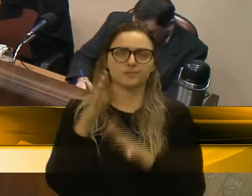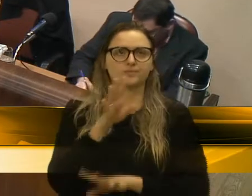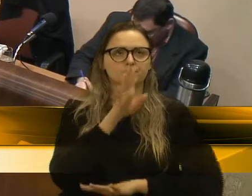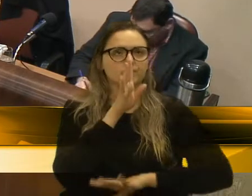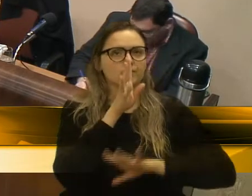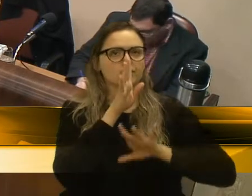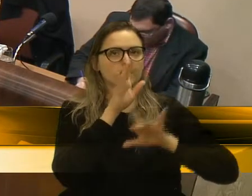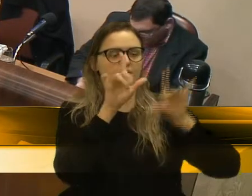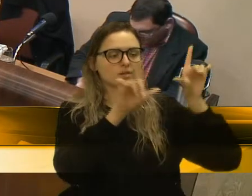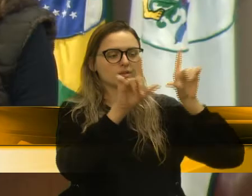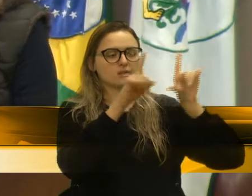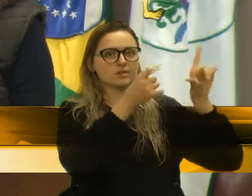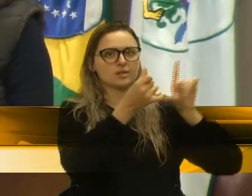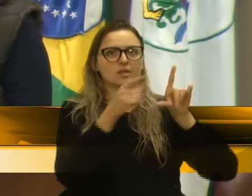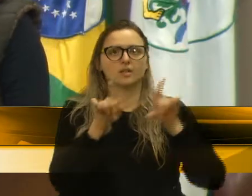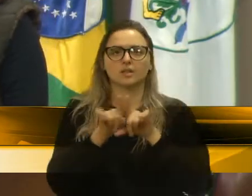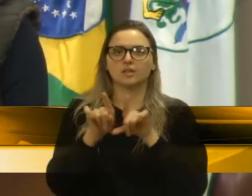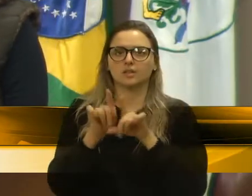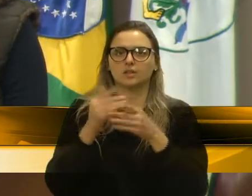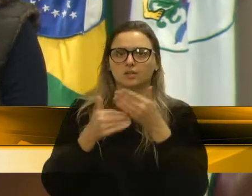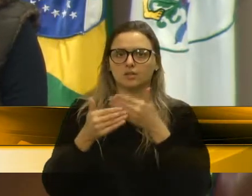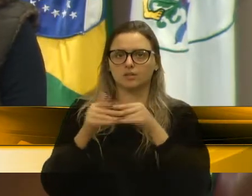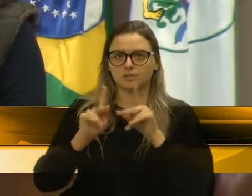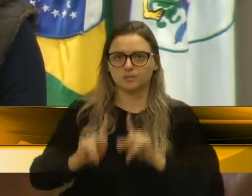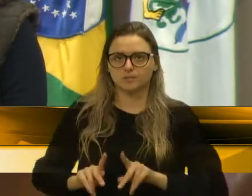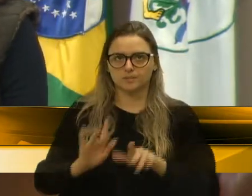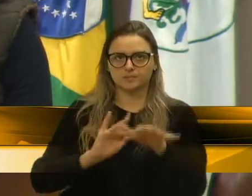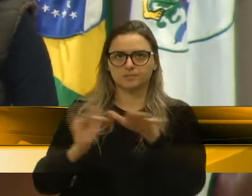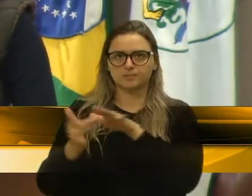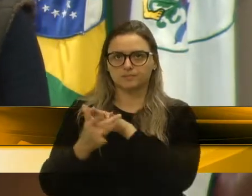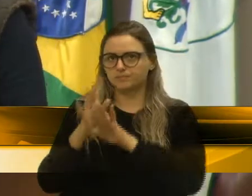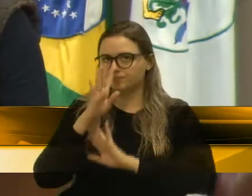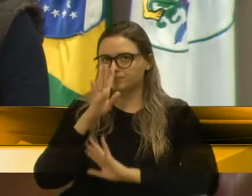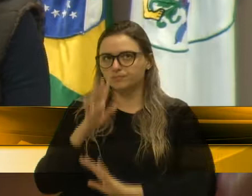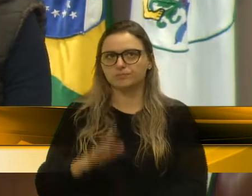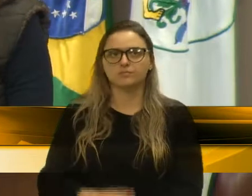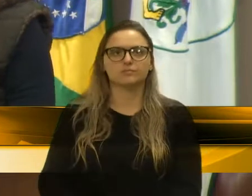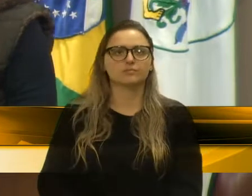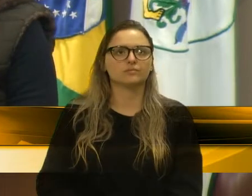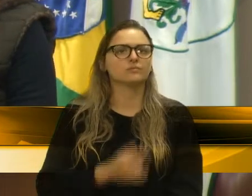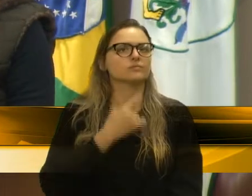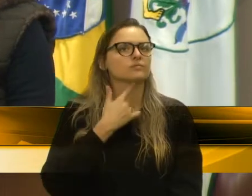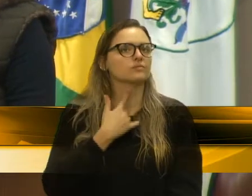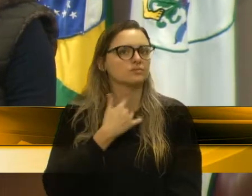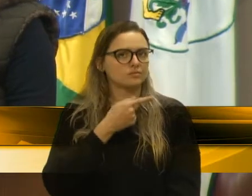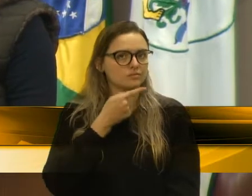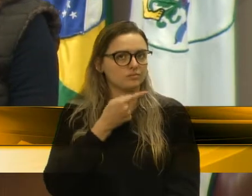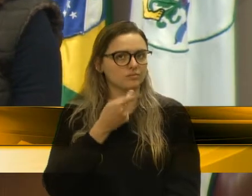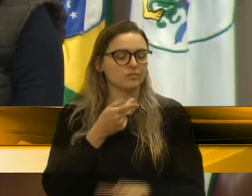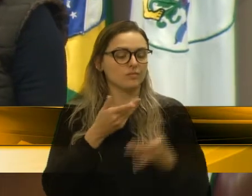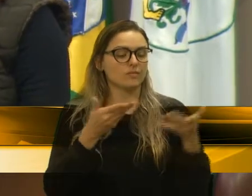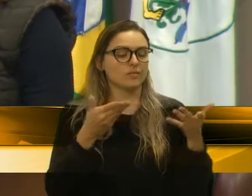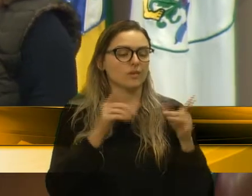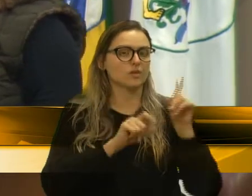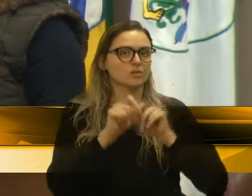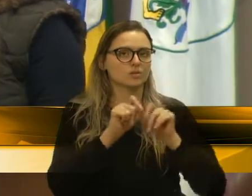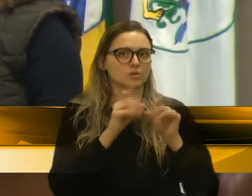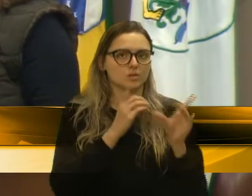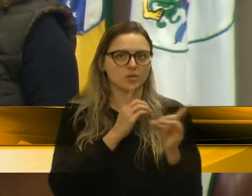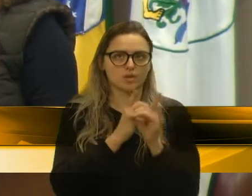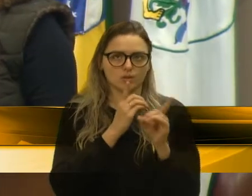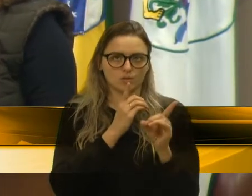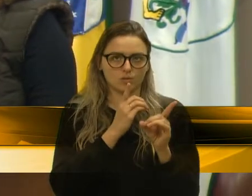Câmara, todos que estão conosco através das redes sociais. Gostaria de falar hoje, então, a respeito de um encontro